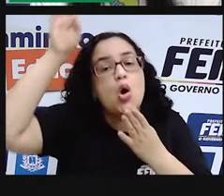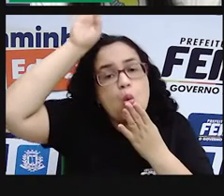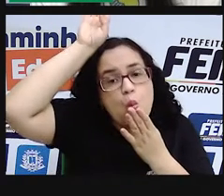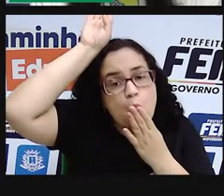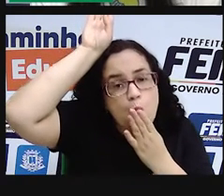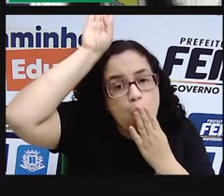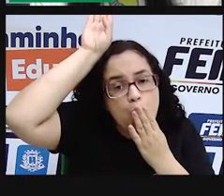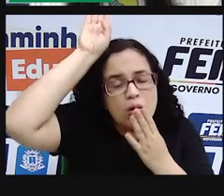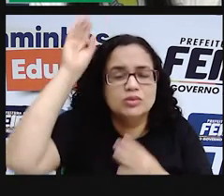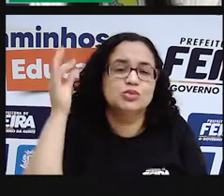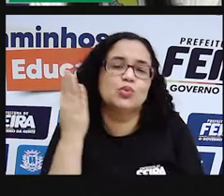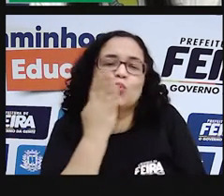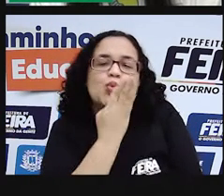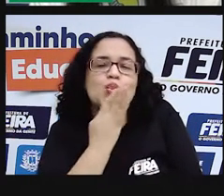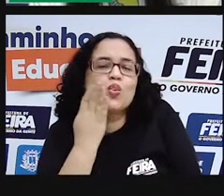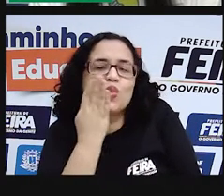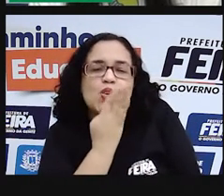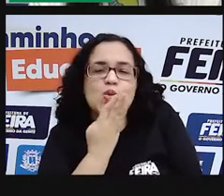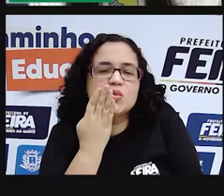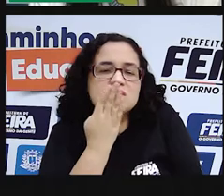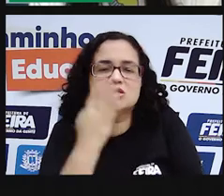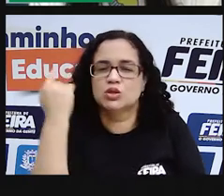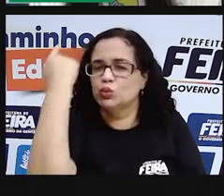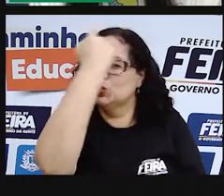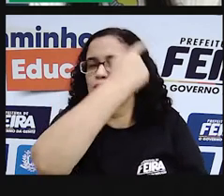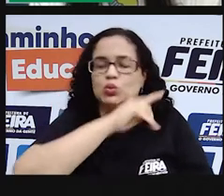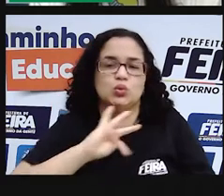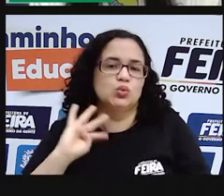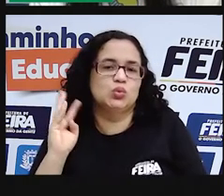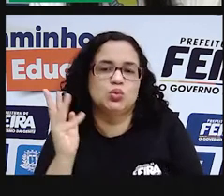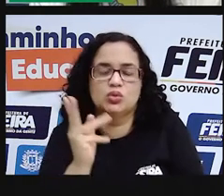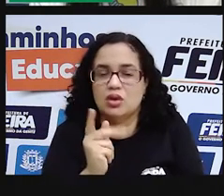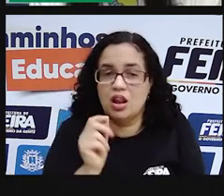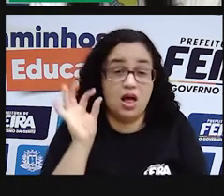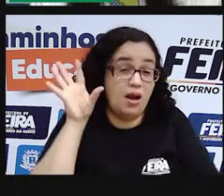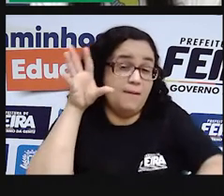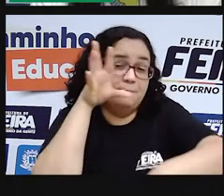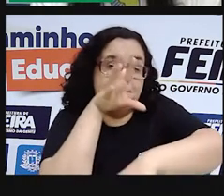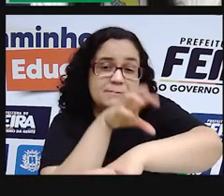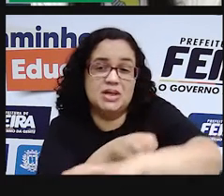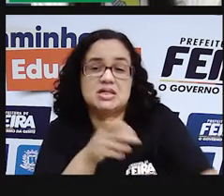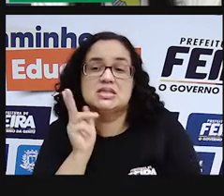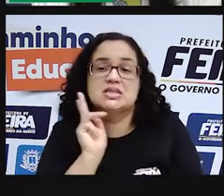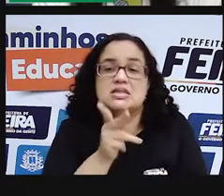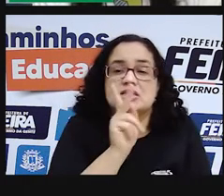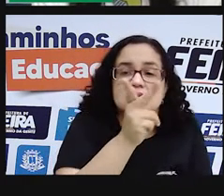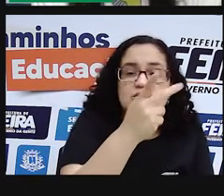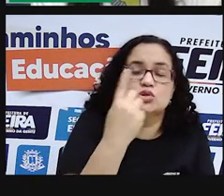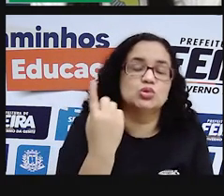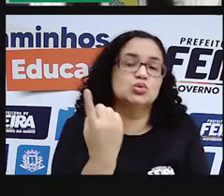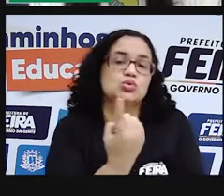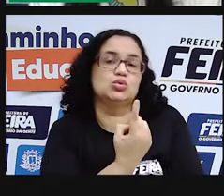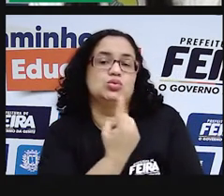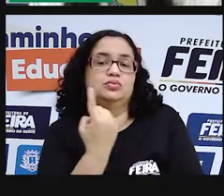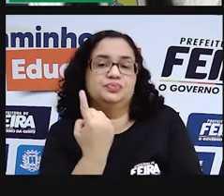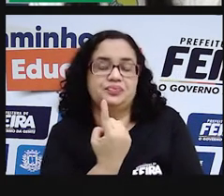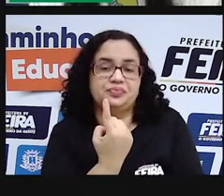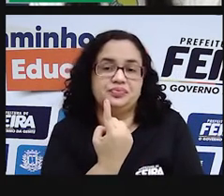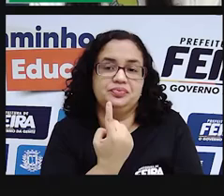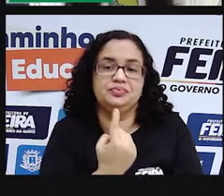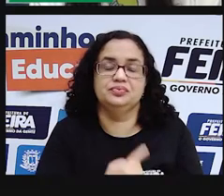ficar toda adocicada. Elas não a mordiam, por isso sempre fazia sozinha essa tarefa.